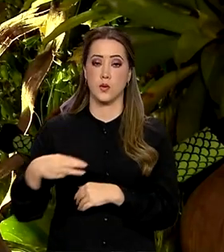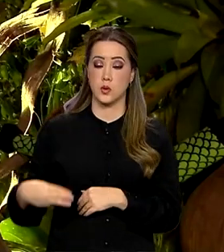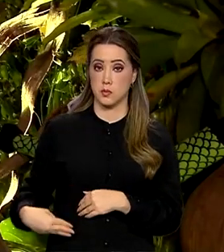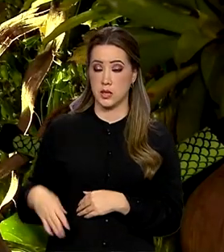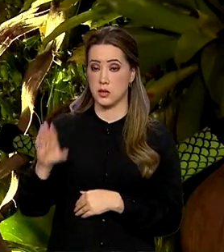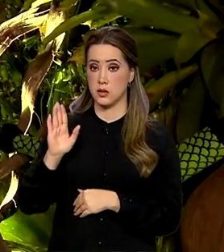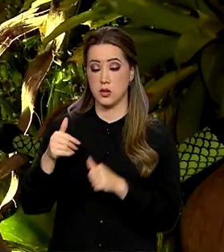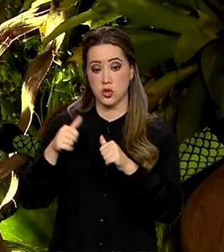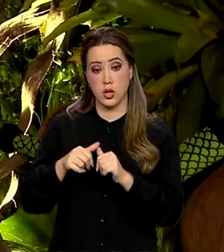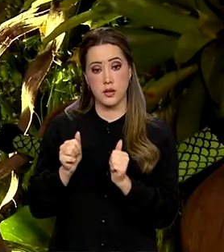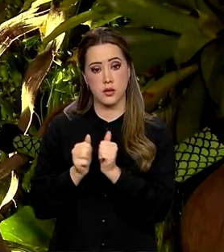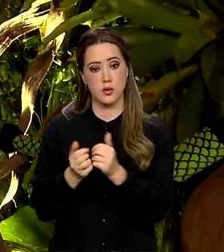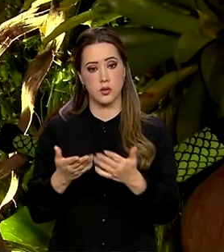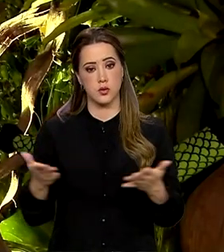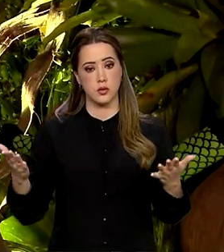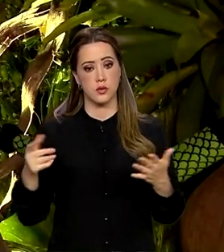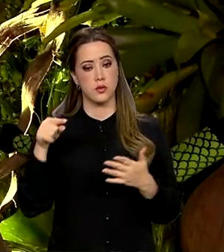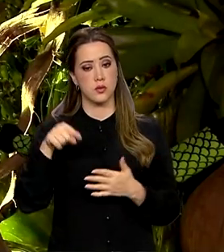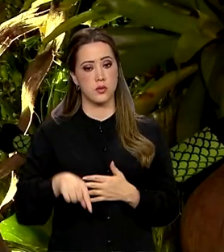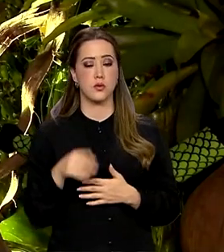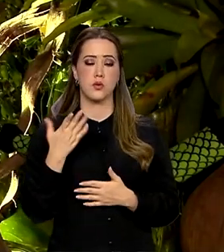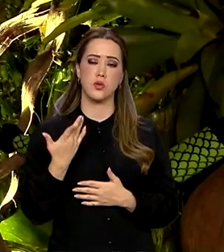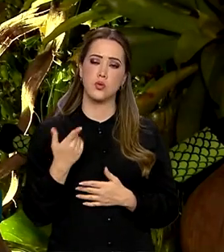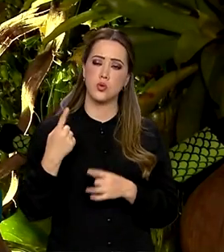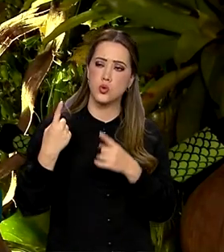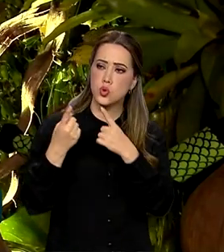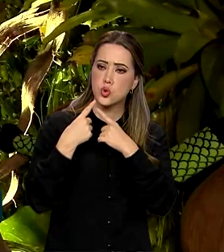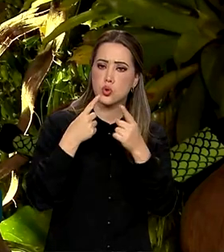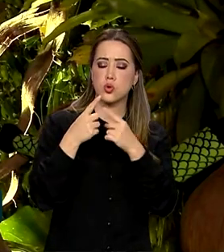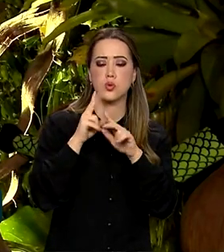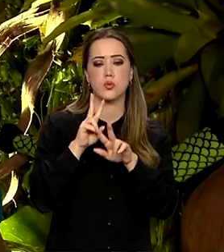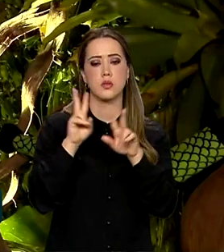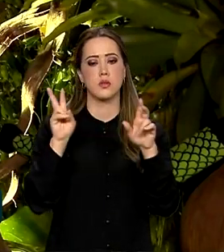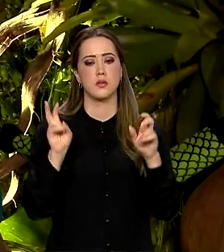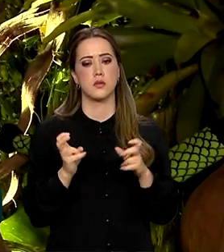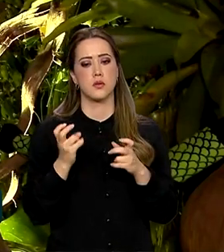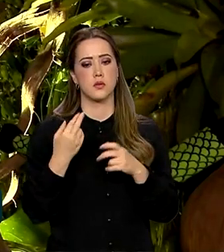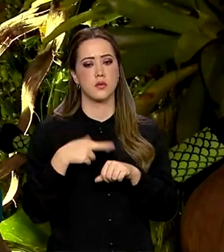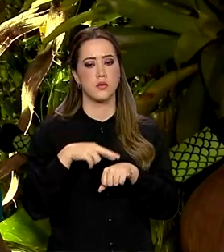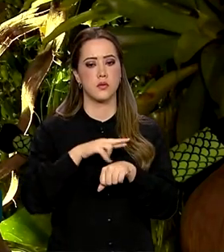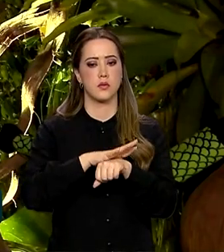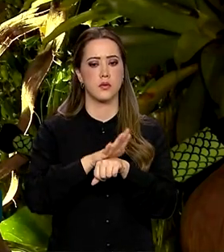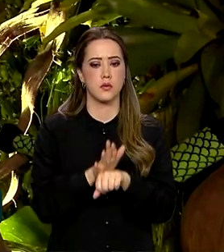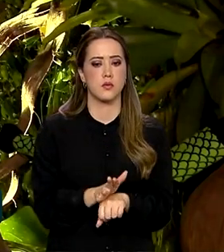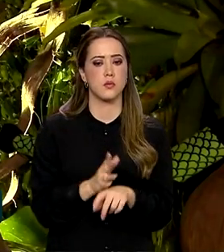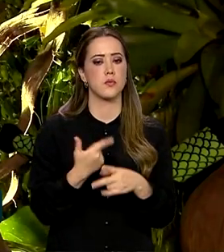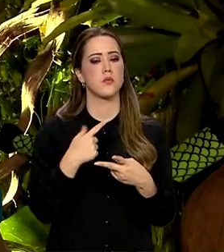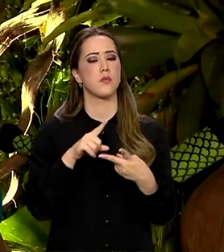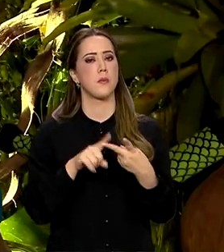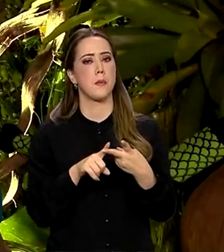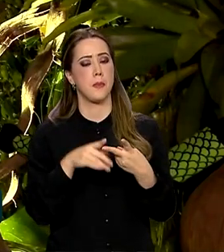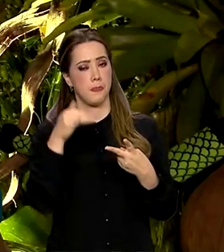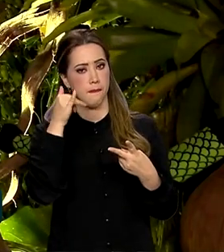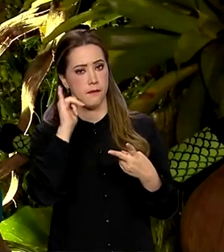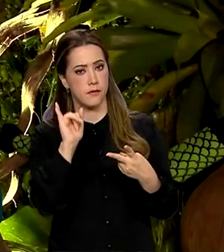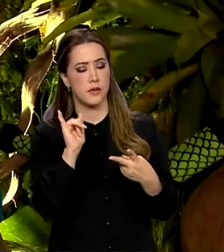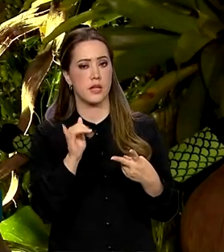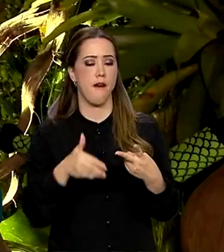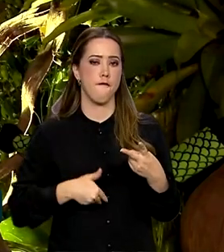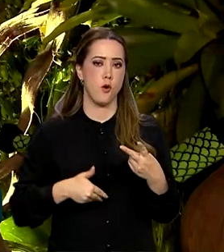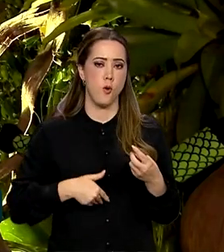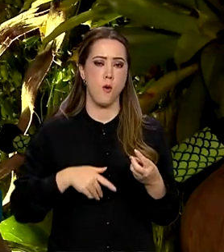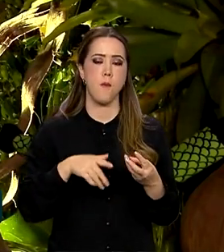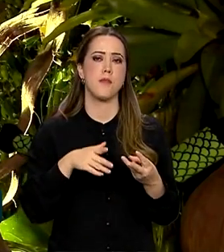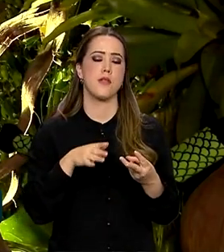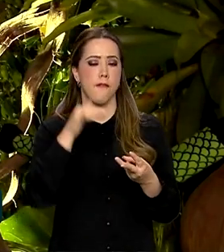já estão aqui em Belém, discutiram sobre temas como racismo ambiental, combate à fome, à pobreza e